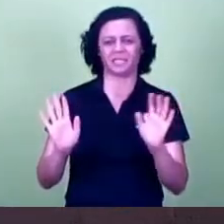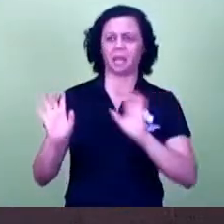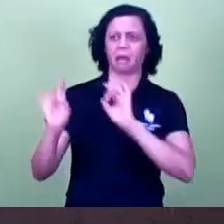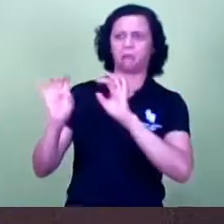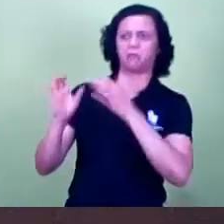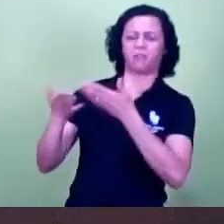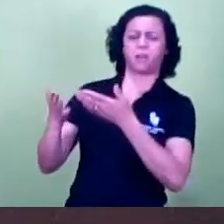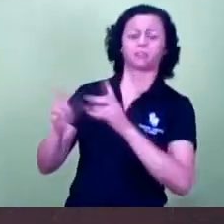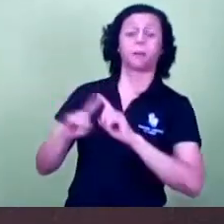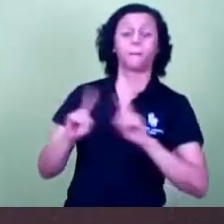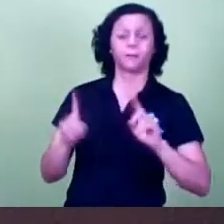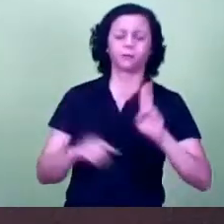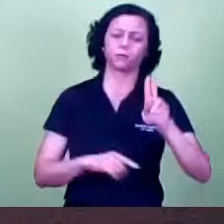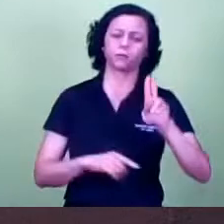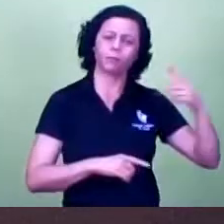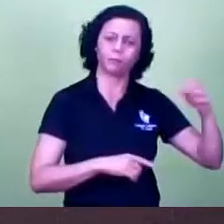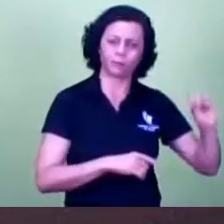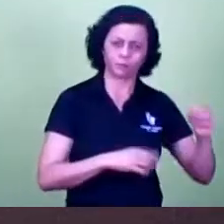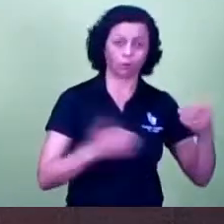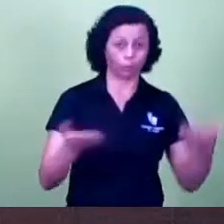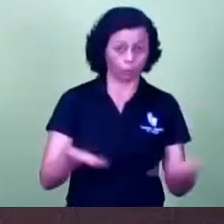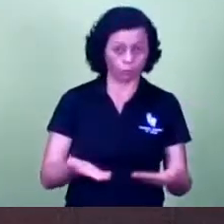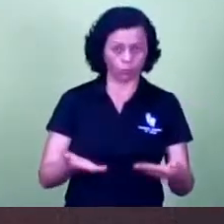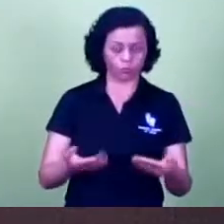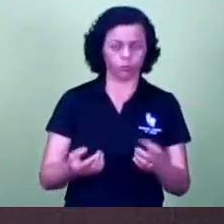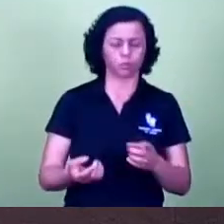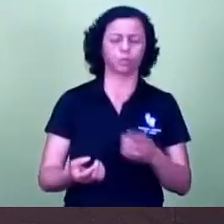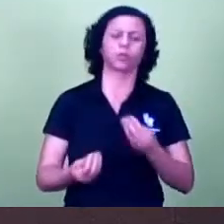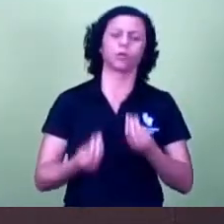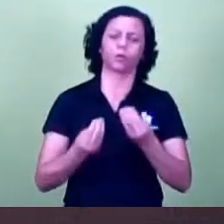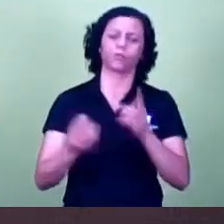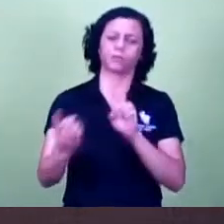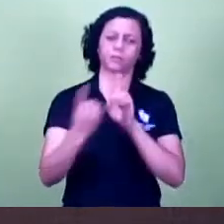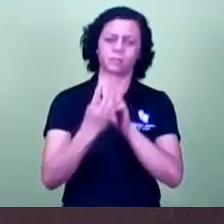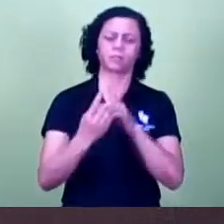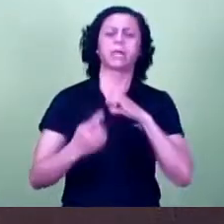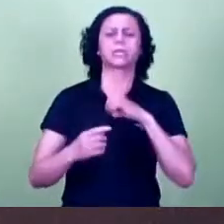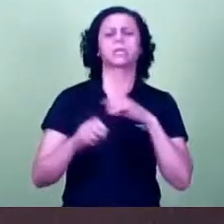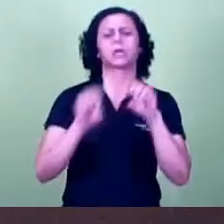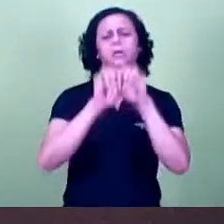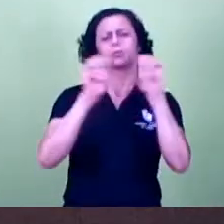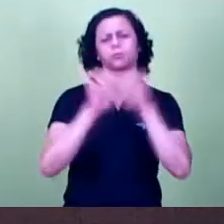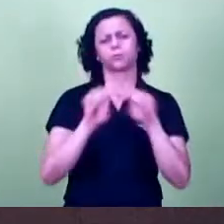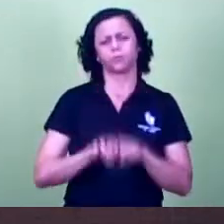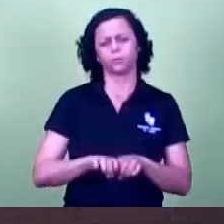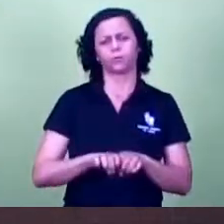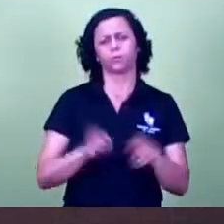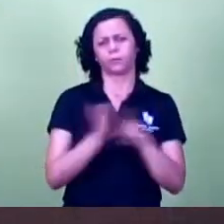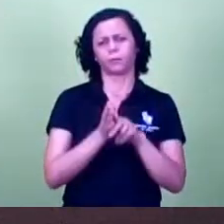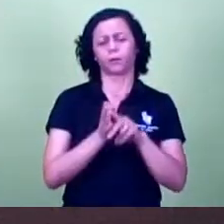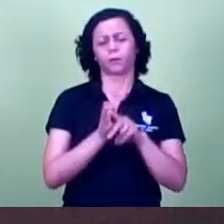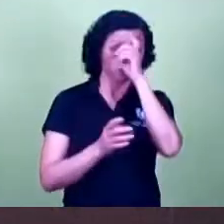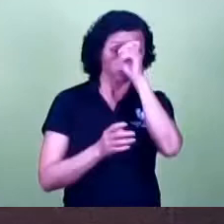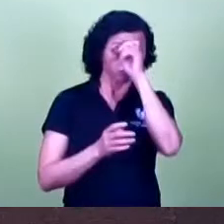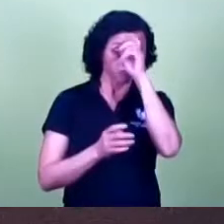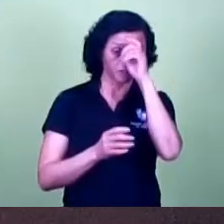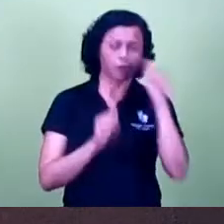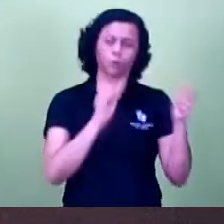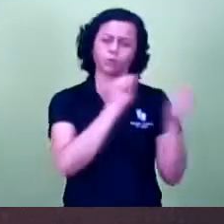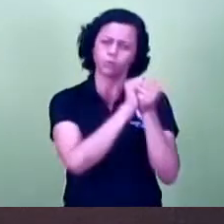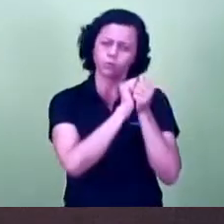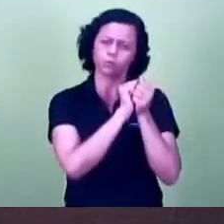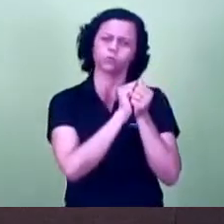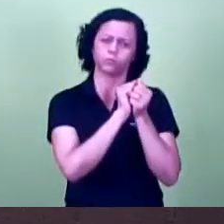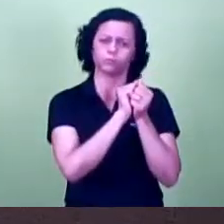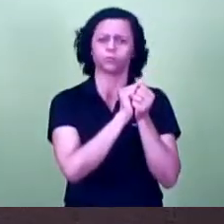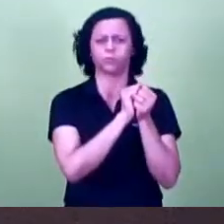as UPAs hoje que prestam serviço para juiz de fora, elas têm estruturas hospitalares em conjunto com essas UPAs